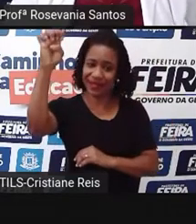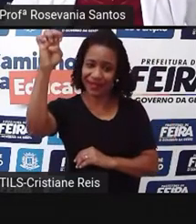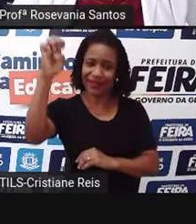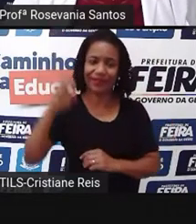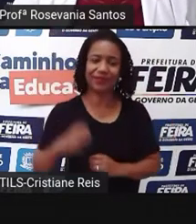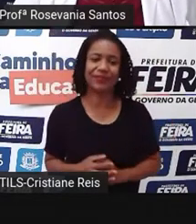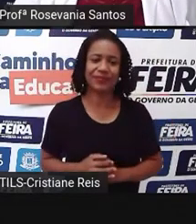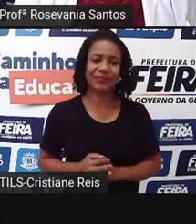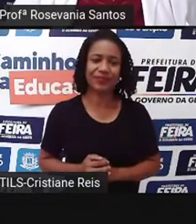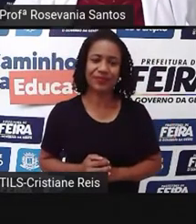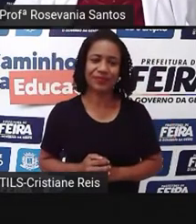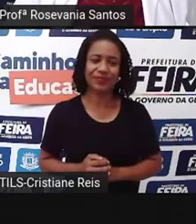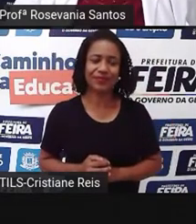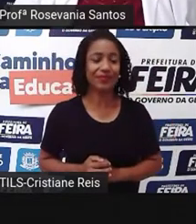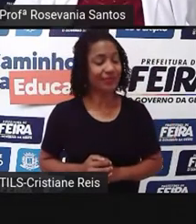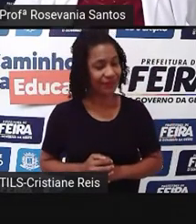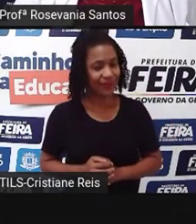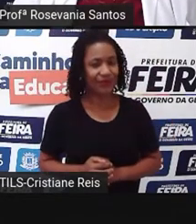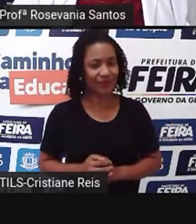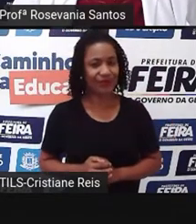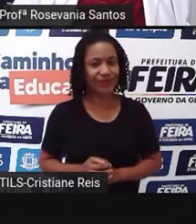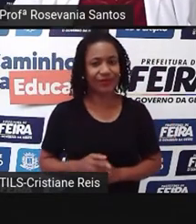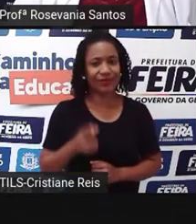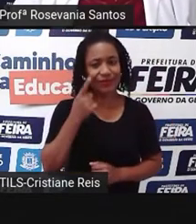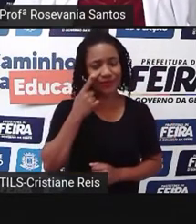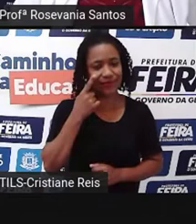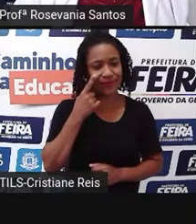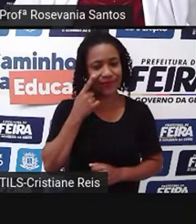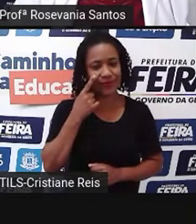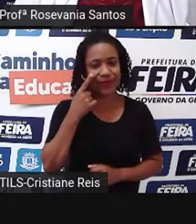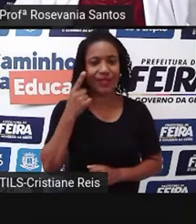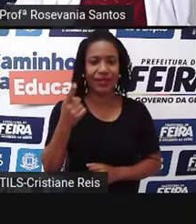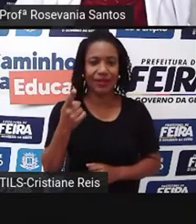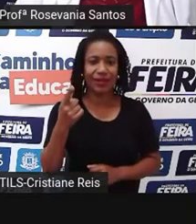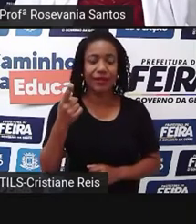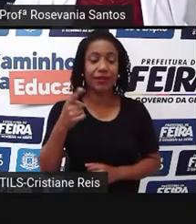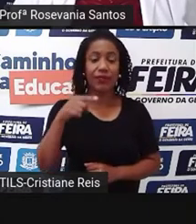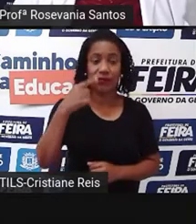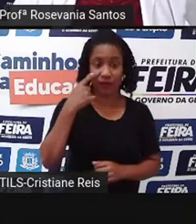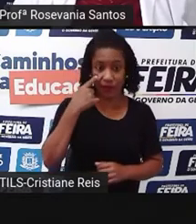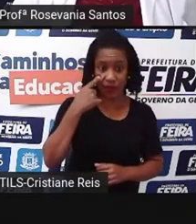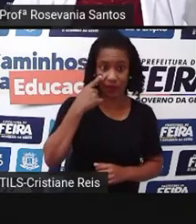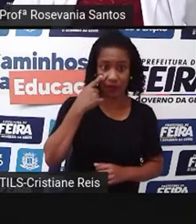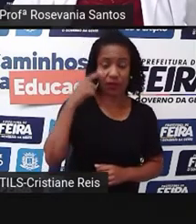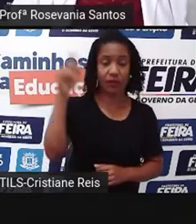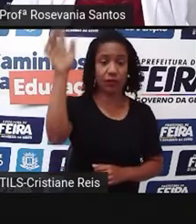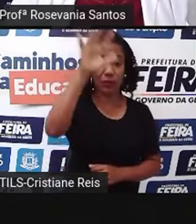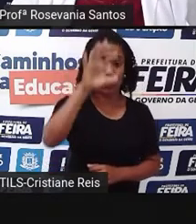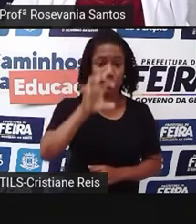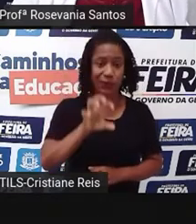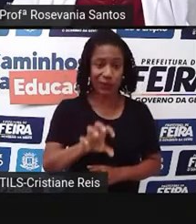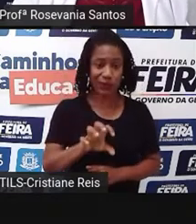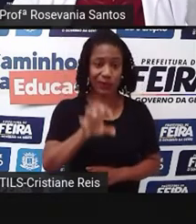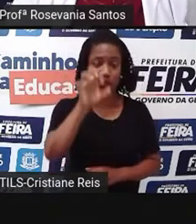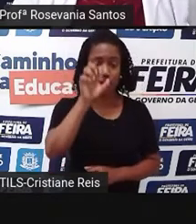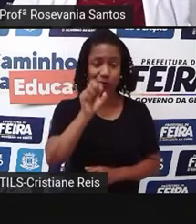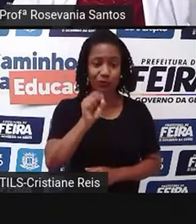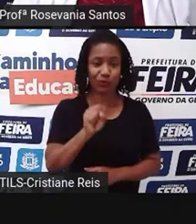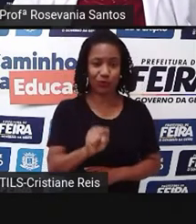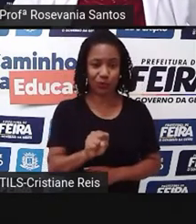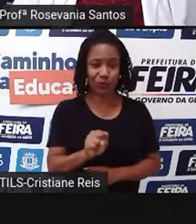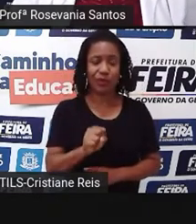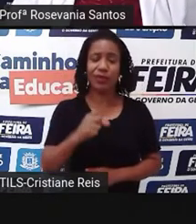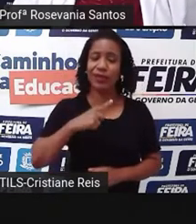Bom, vamos lá. Então, continuando isso aí, a gente aqui no sul do país tem o espaço dos campos, né? E a nossa